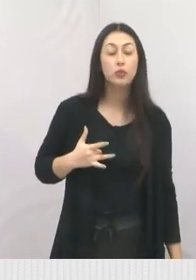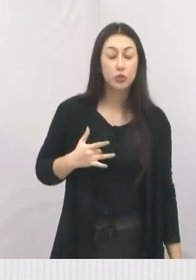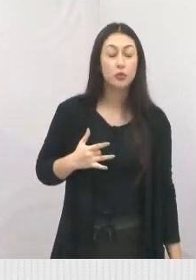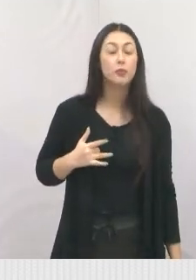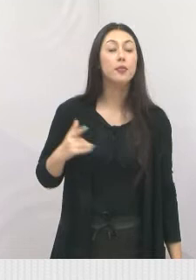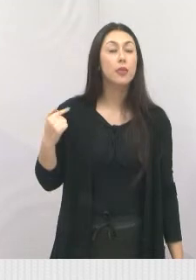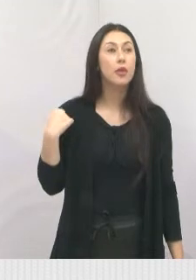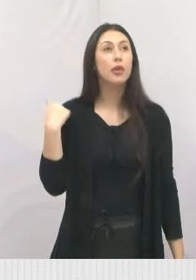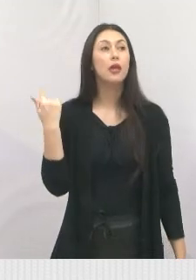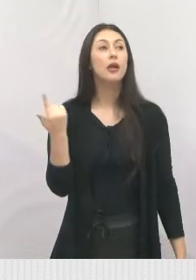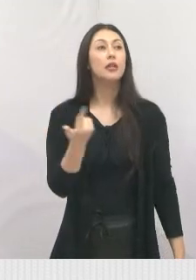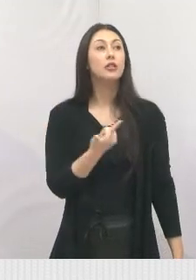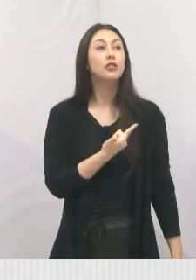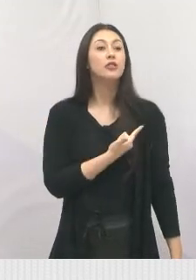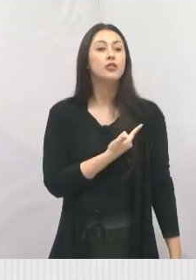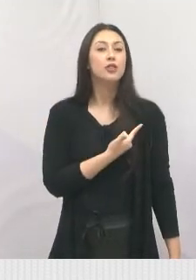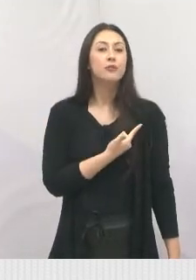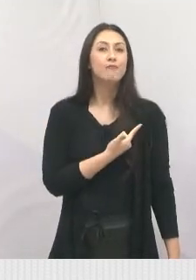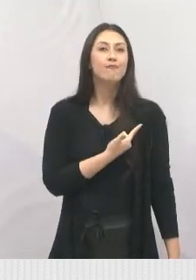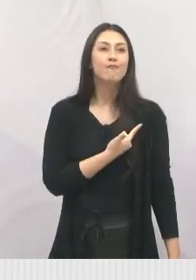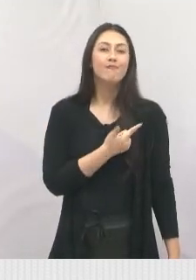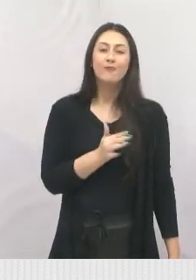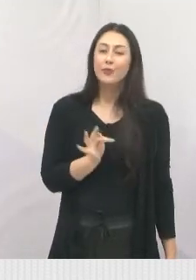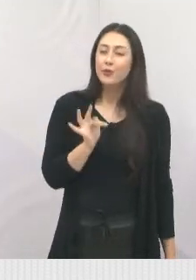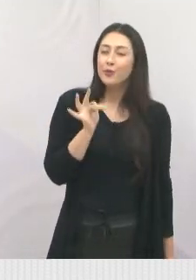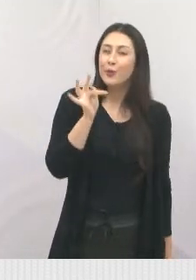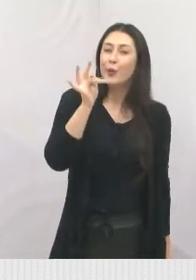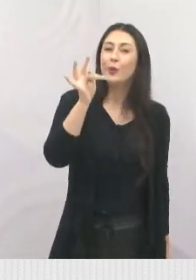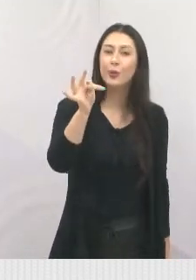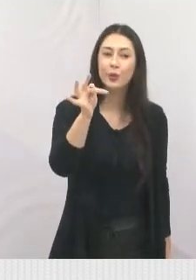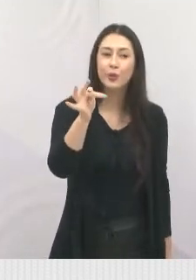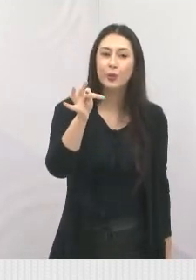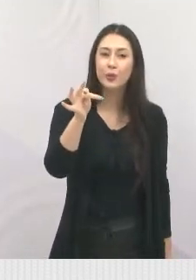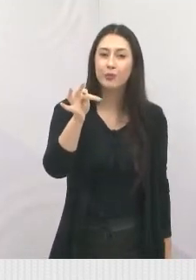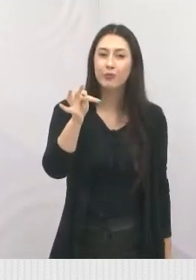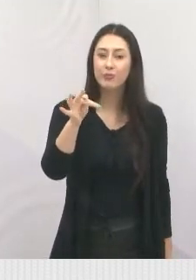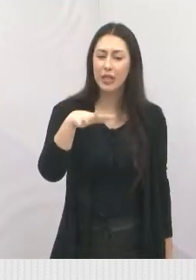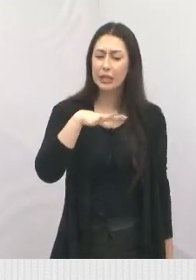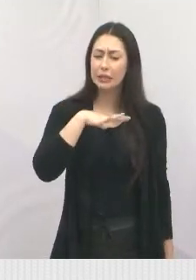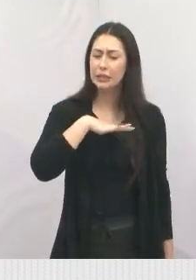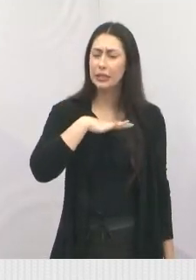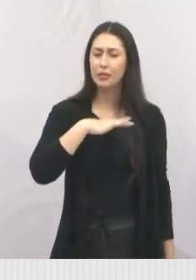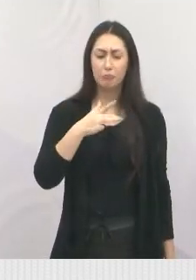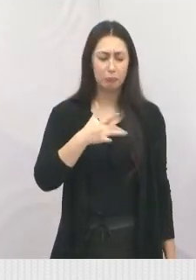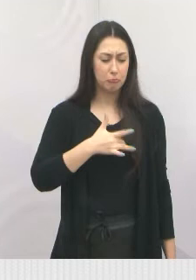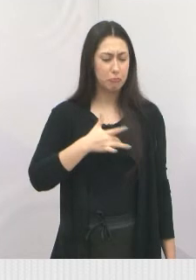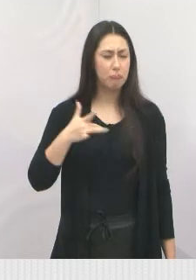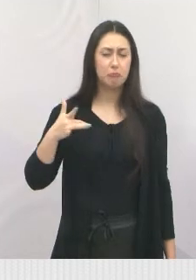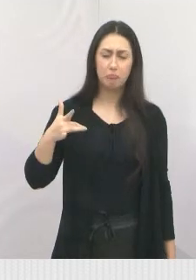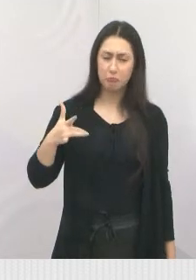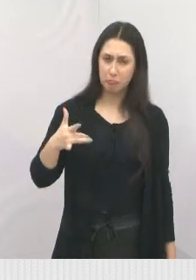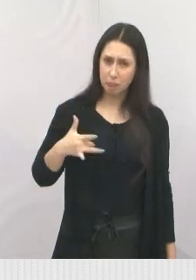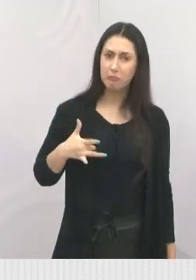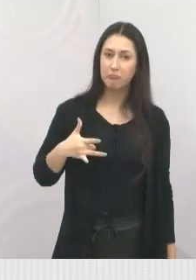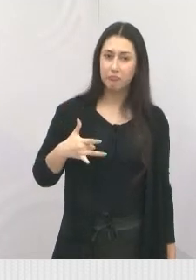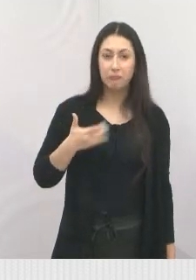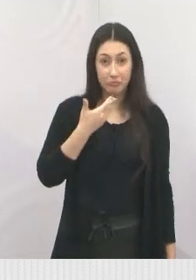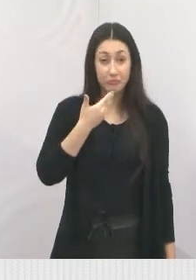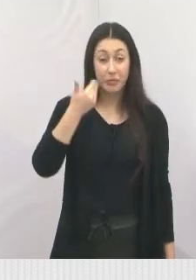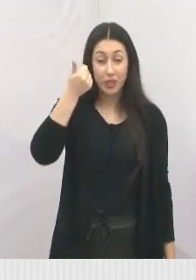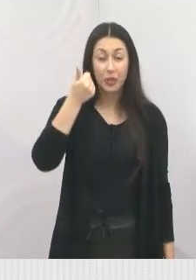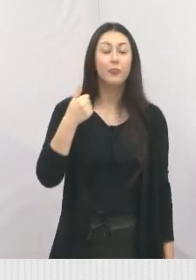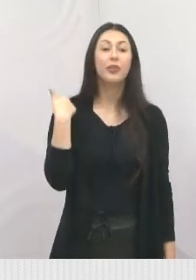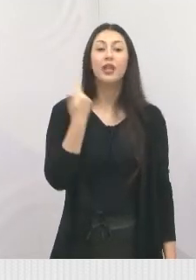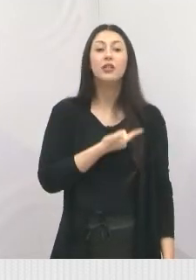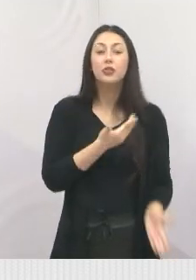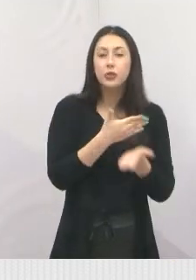seja garantido, lá no futuro, uma cidade mais saudável, uma cidade mais atenta. Então, a